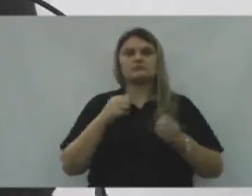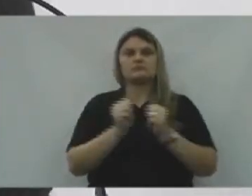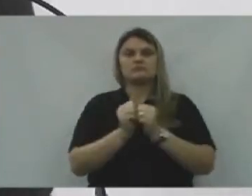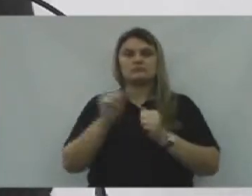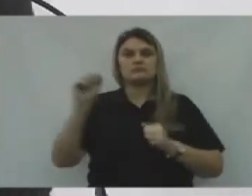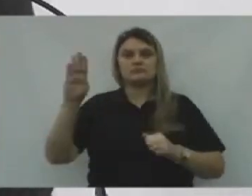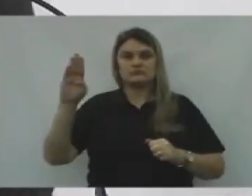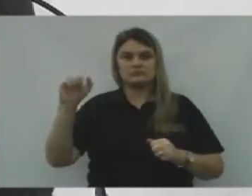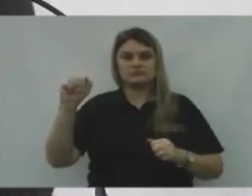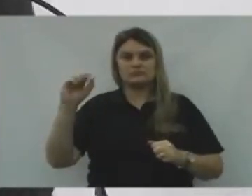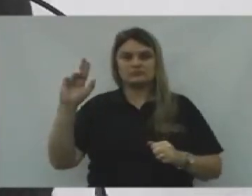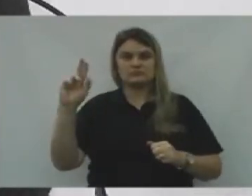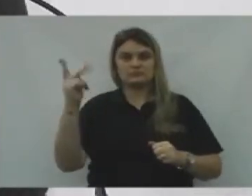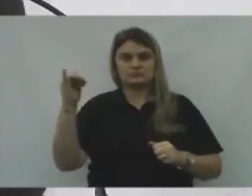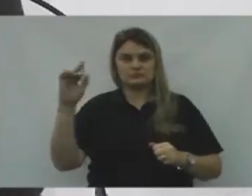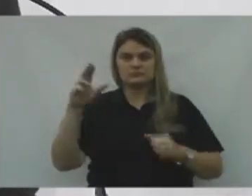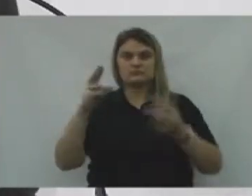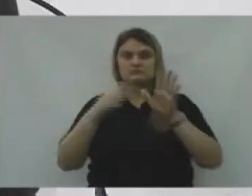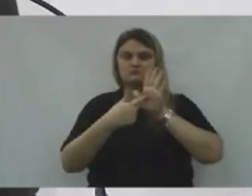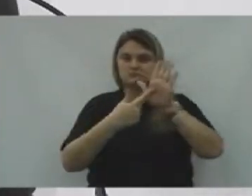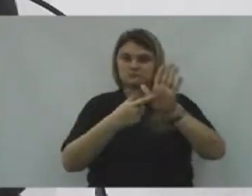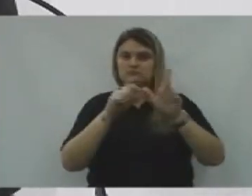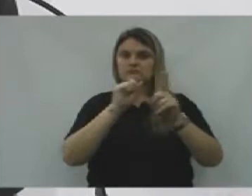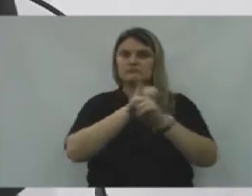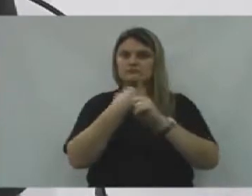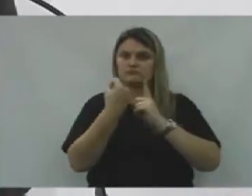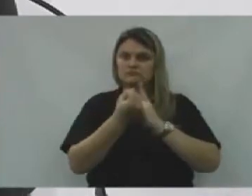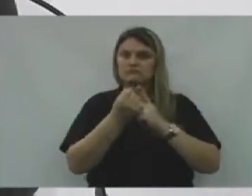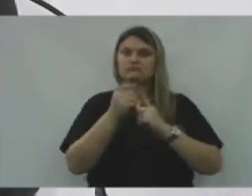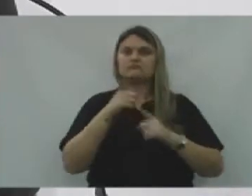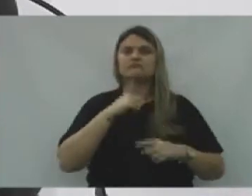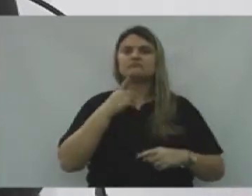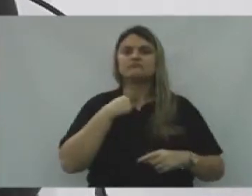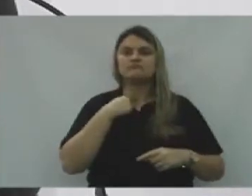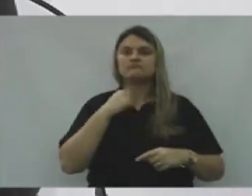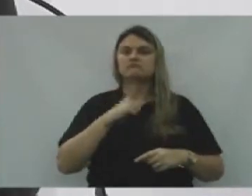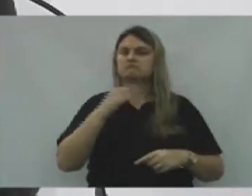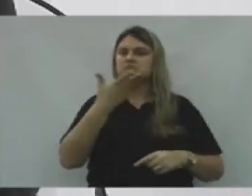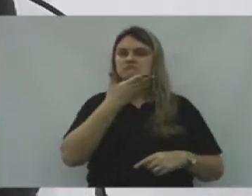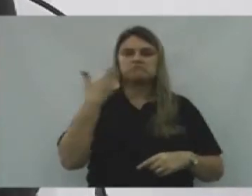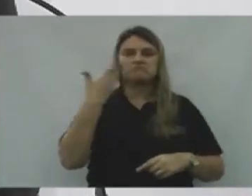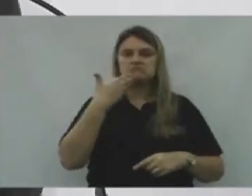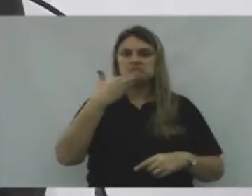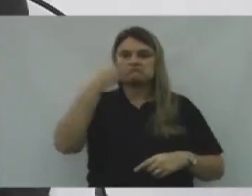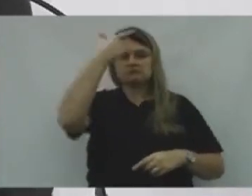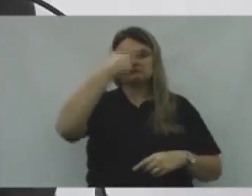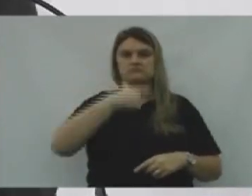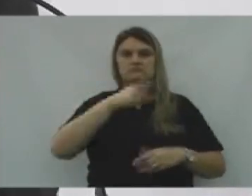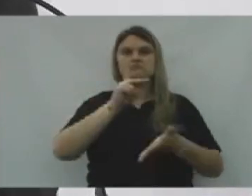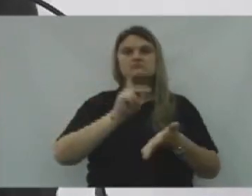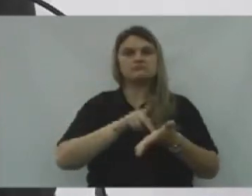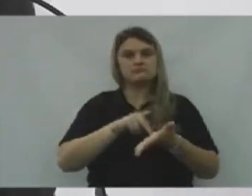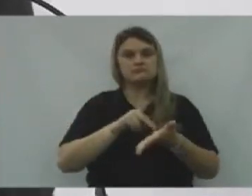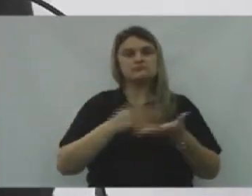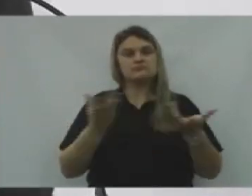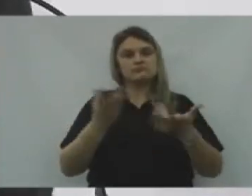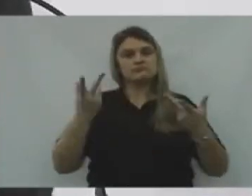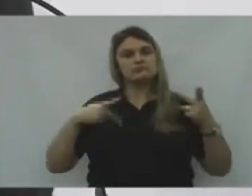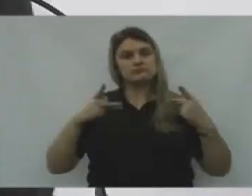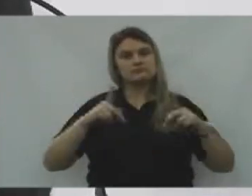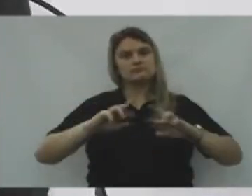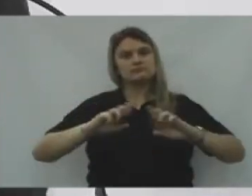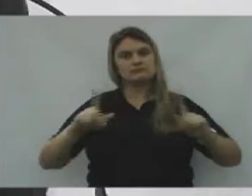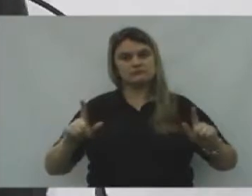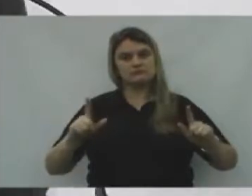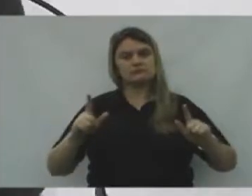Abbas, Estamos demonstrando para a sociedade Que a nossa intenção é a melhor possível, Que a gente realmente quer uma política diferente,